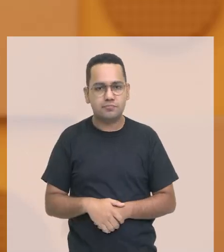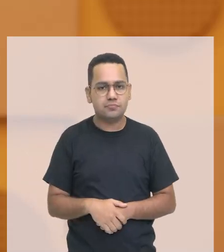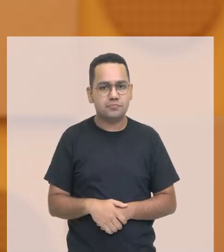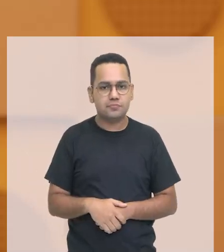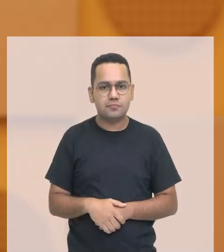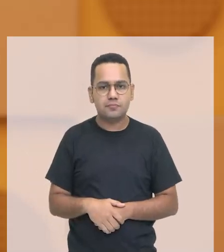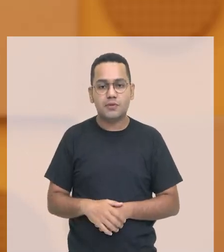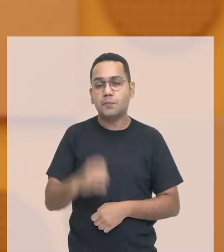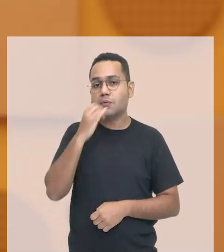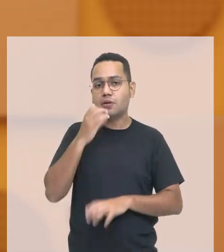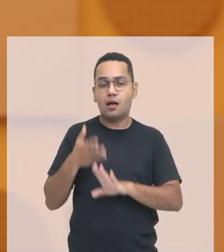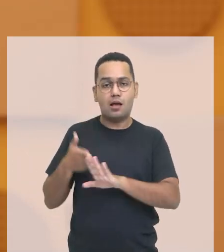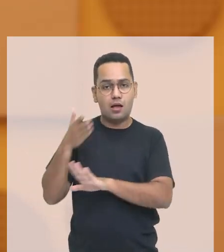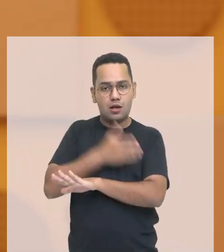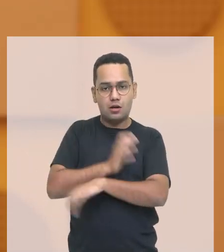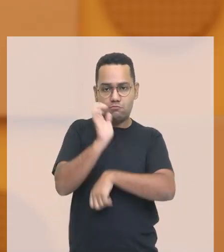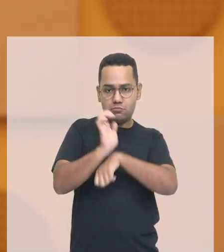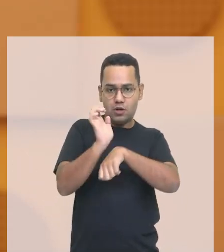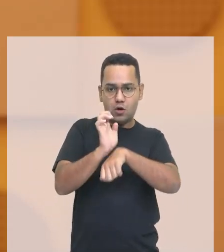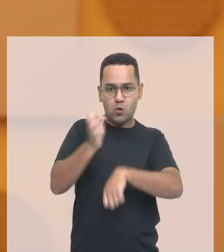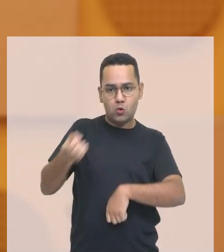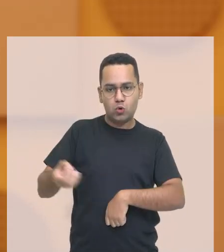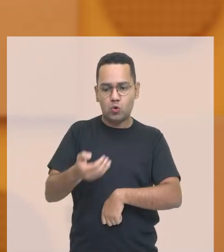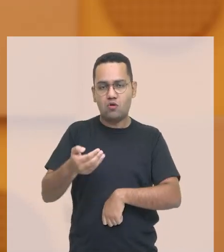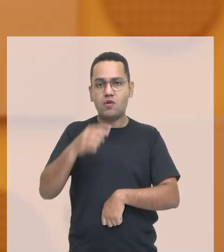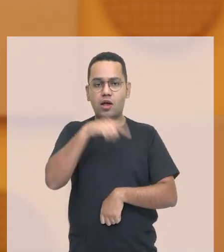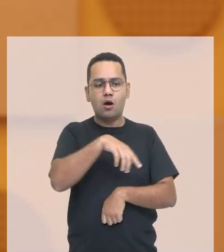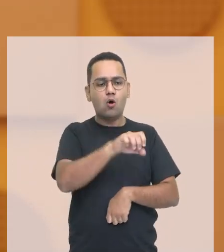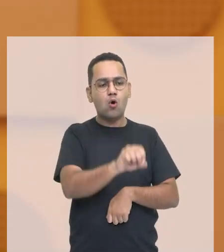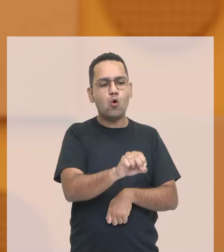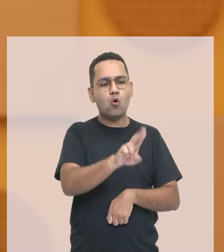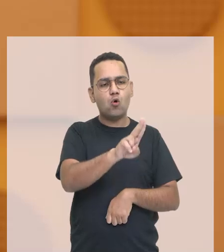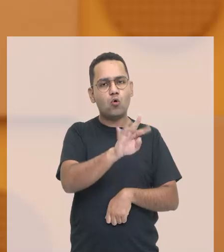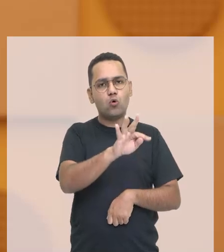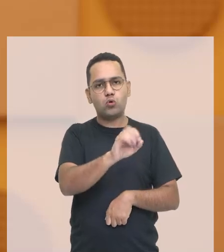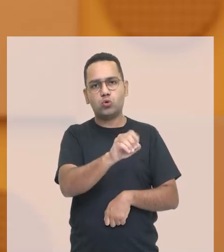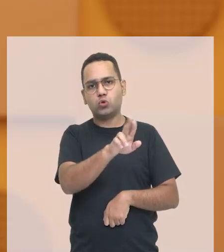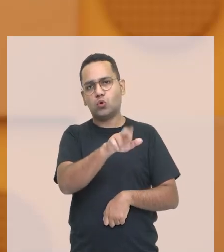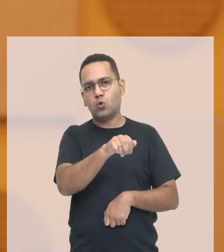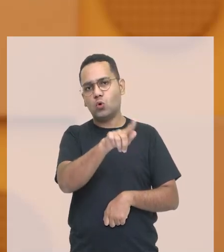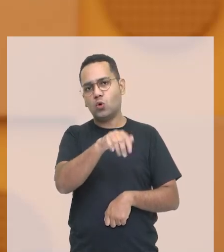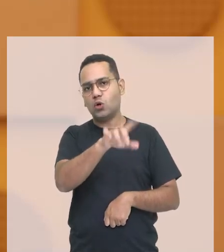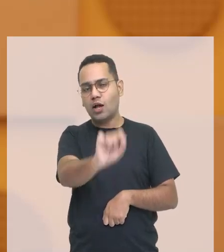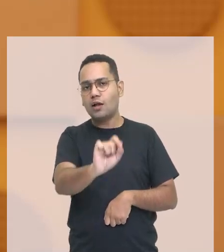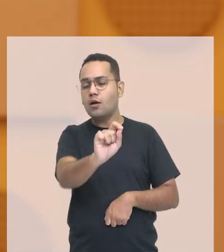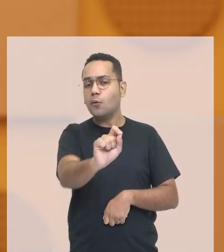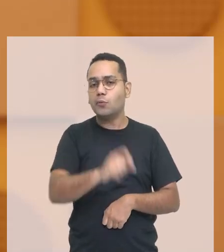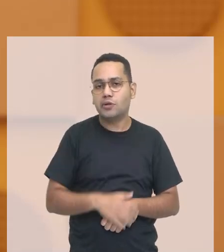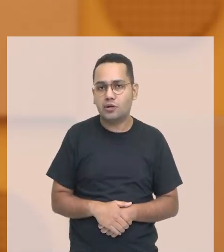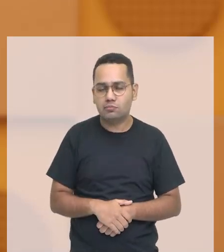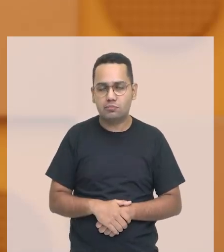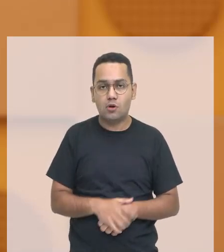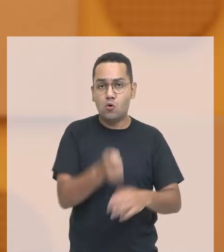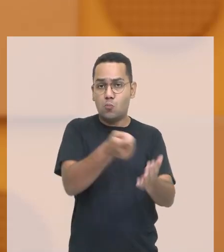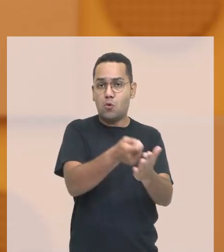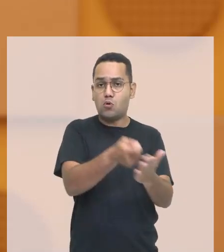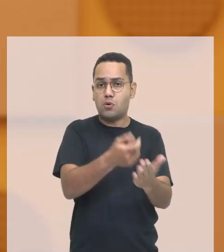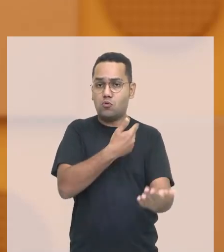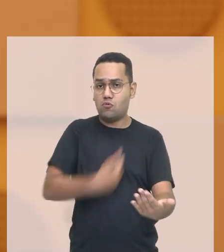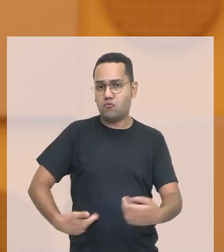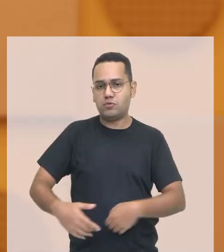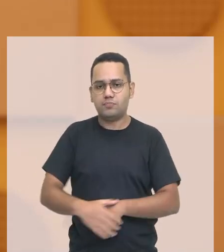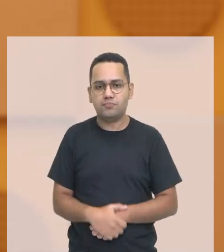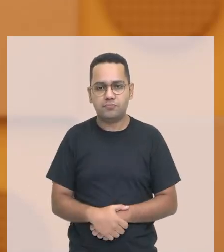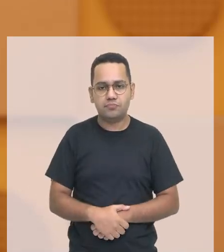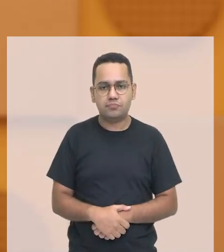caso da Constituição do governo militar e do Estado Novo por exemplo ela é uma Constituição outorgada ou seja imposta pelo governo